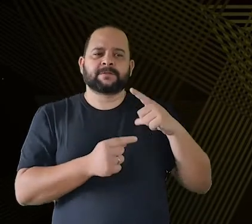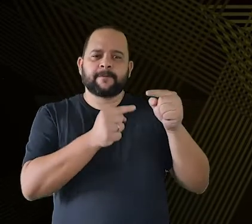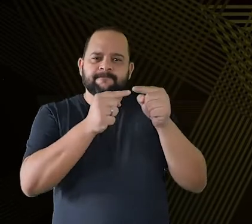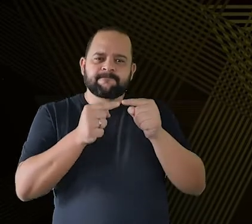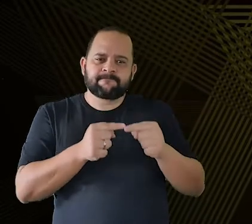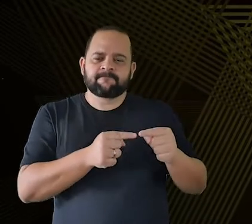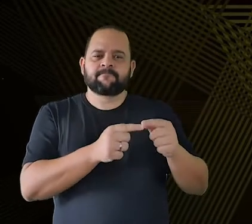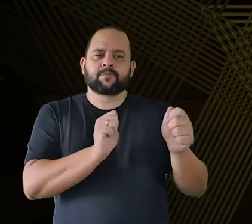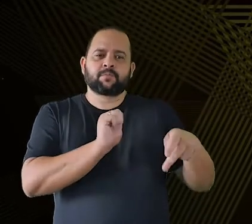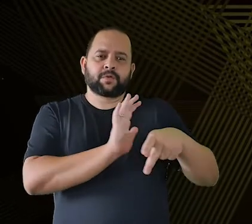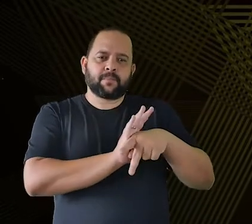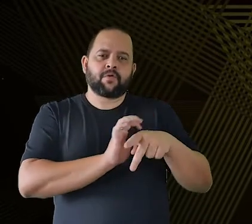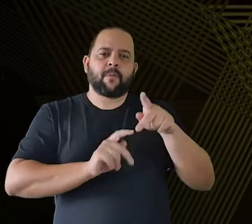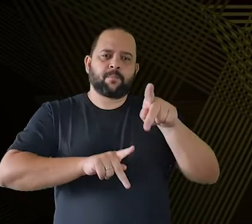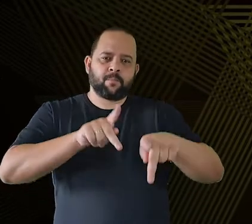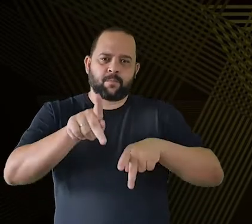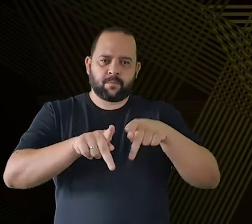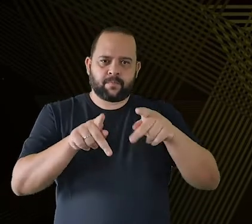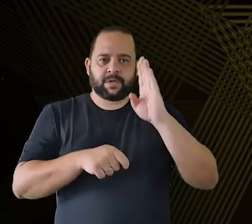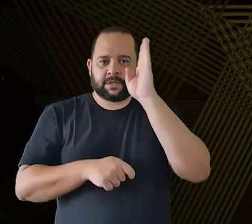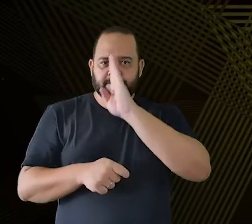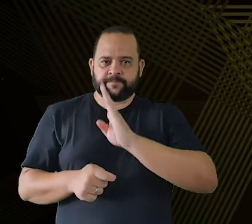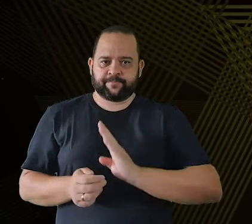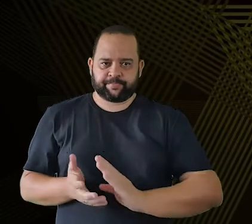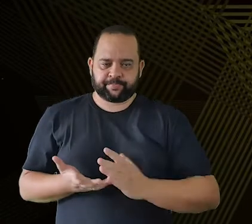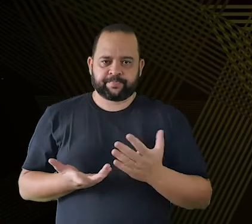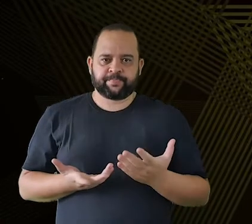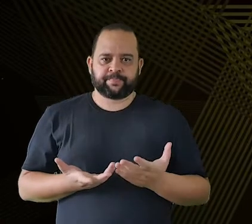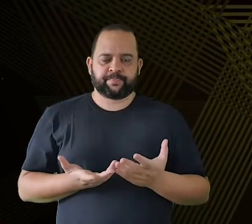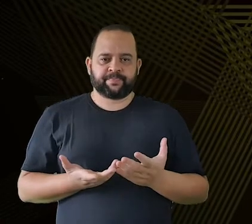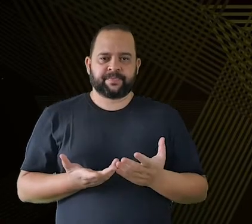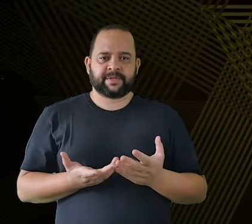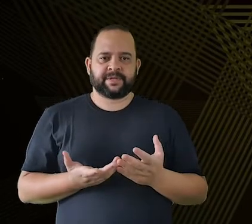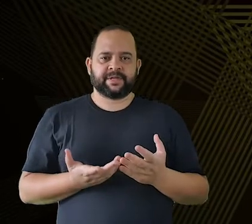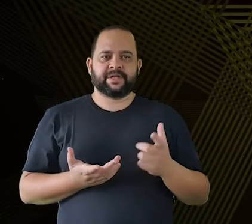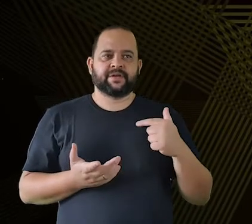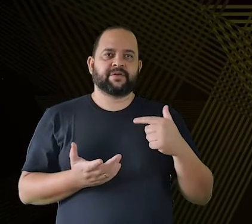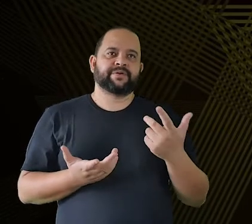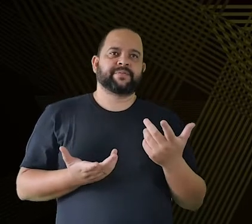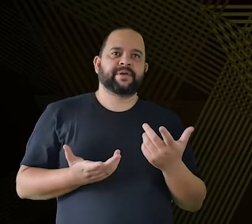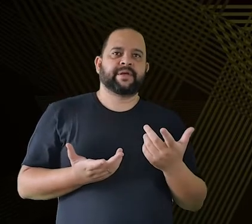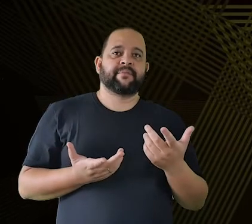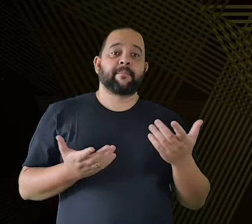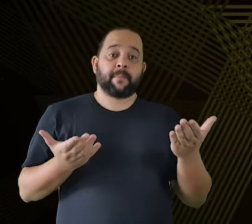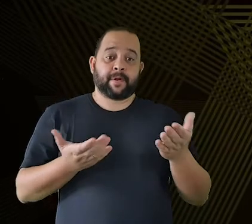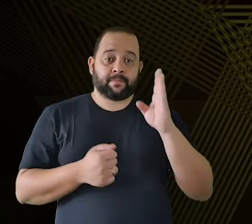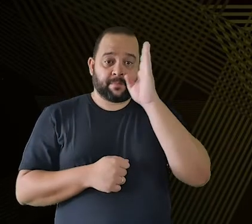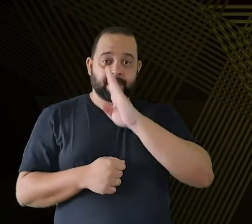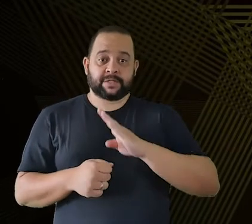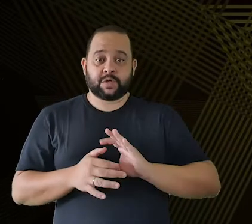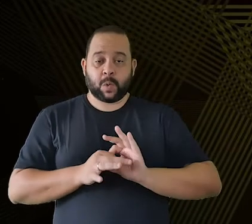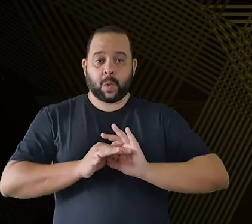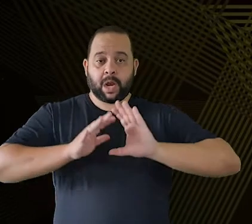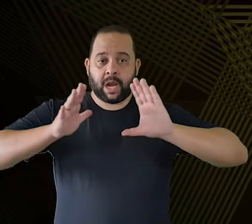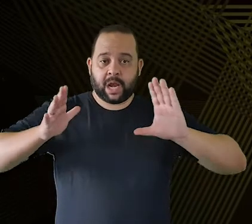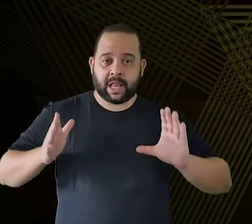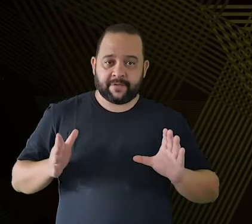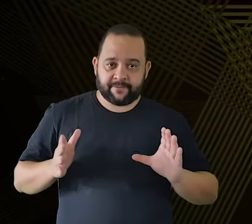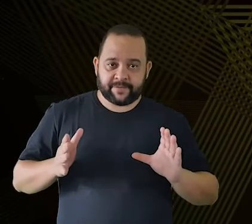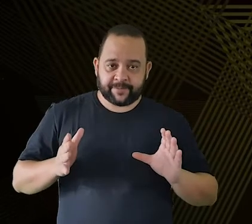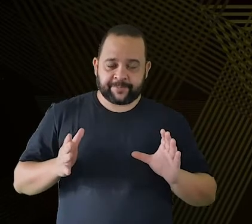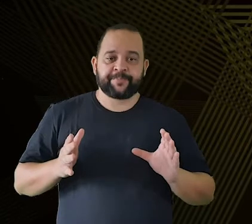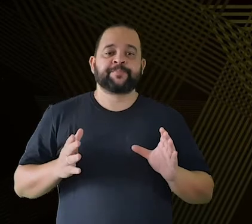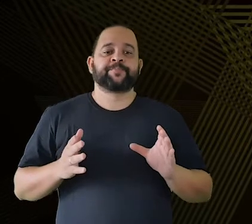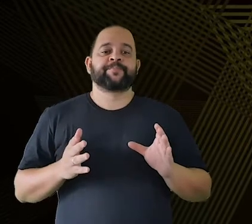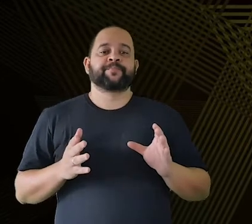como brasileiros. O Brasil, então, ele não é mais a colônia de Portugal, mas ele também não é o